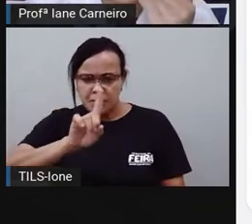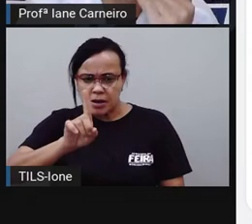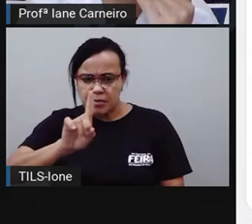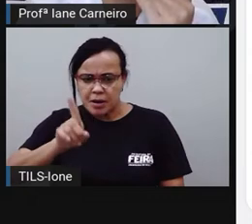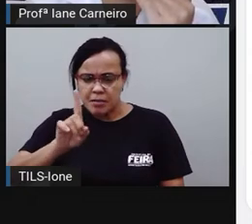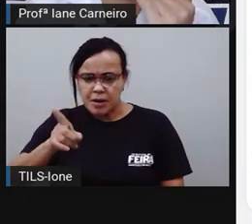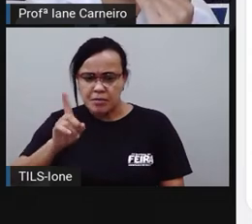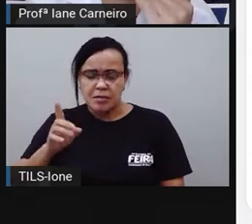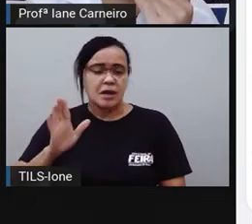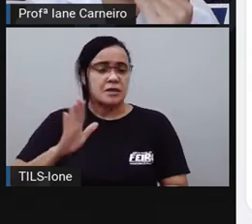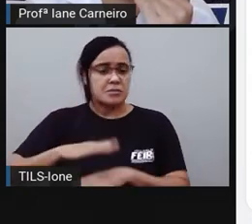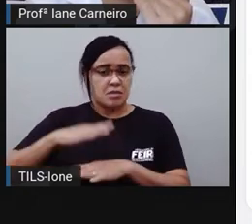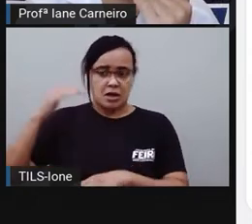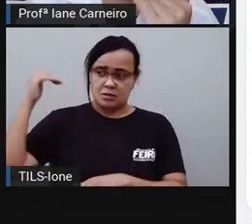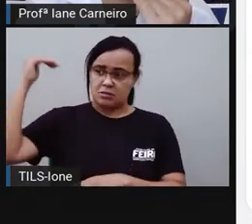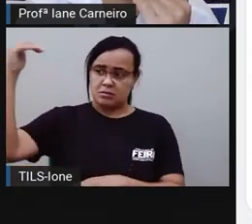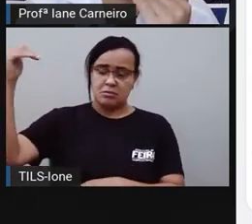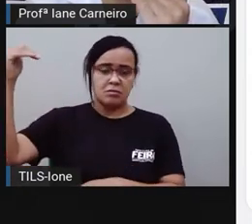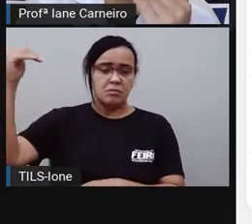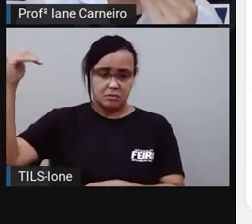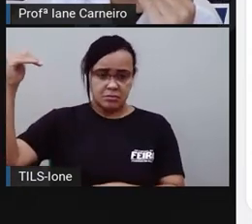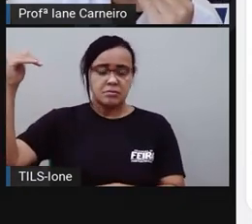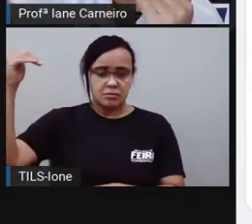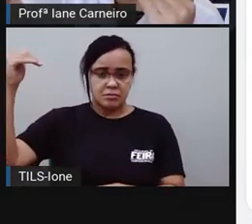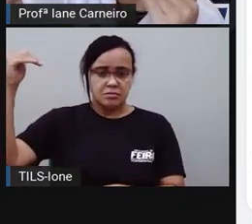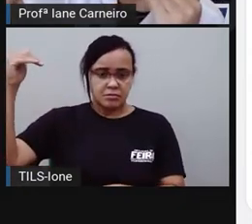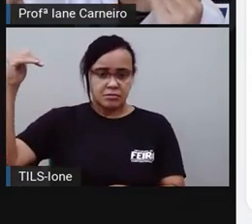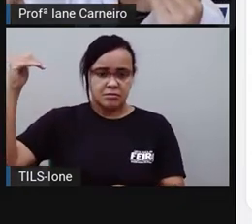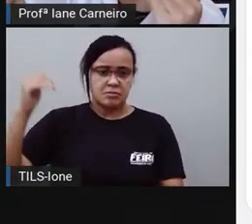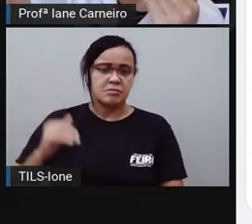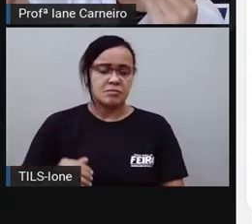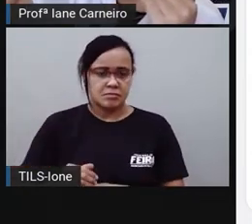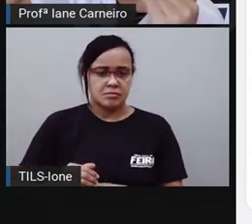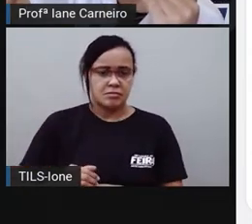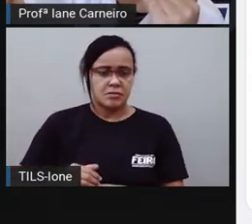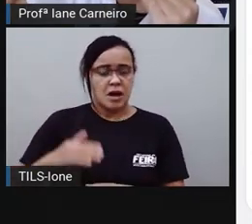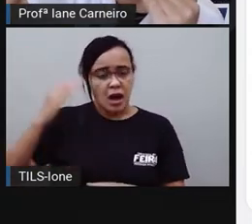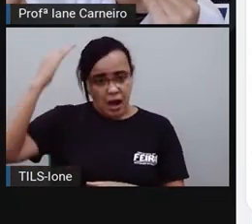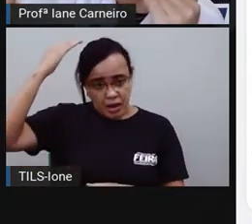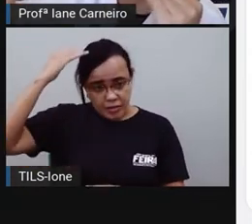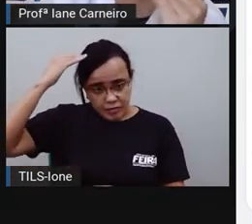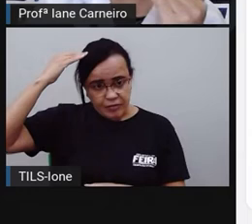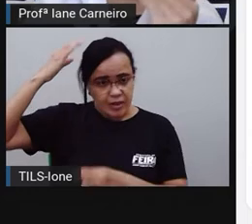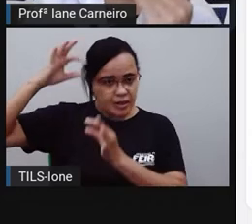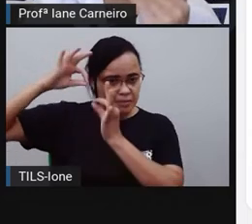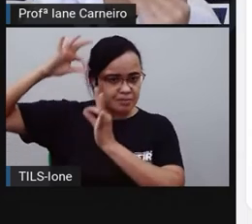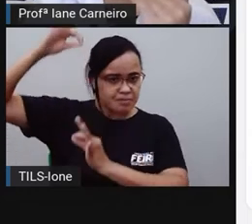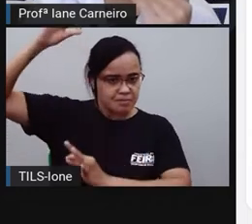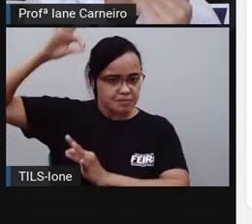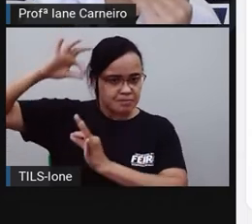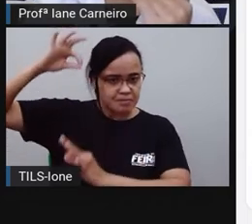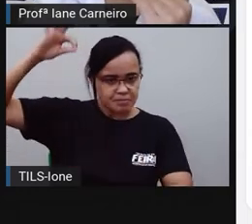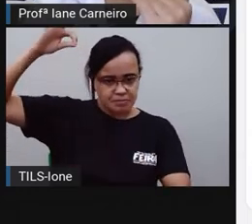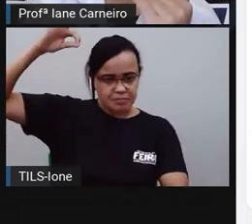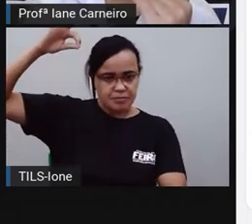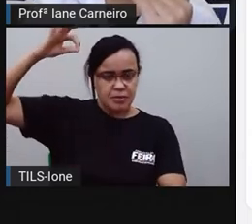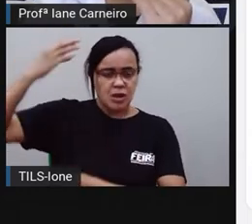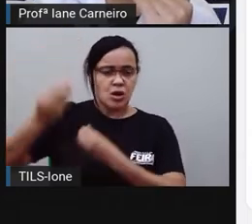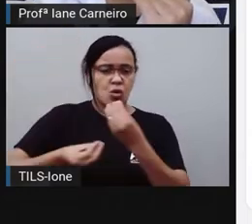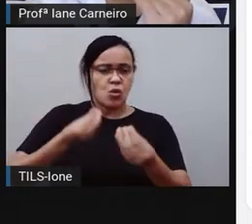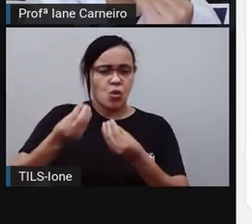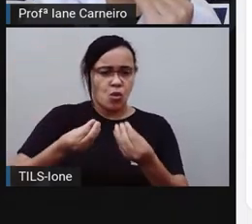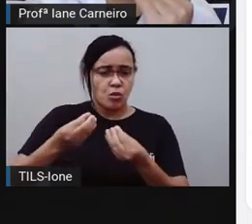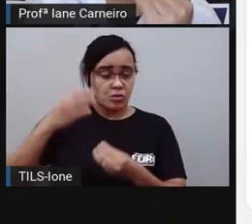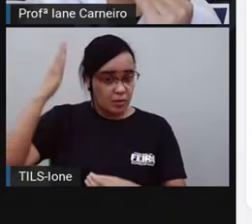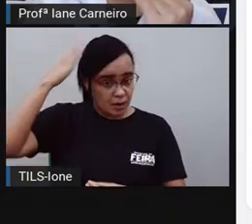for mais alta, aí essa parte sobe, né? E aí, a moça que mede a criança, ela encosta essa parte aqui, ó, na cabeça